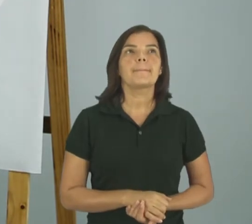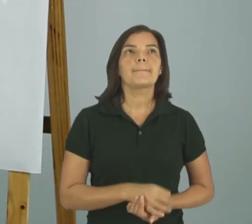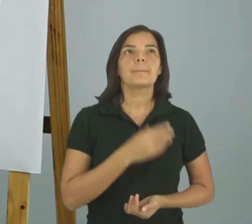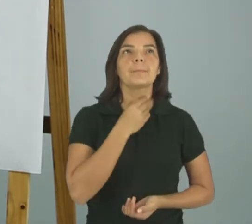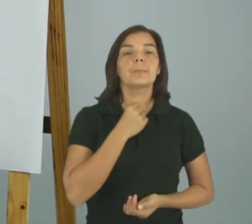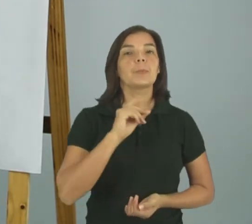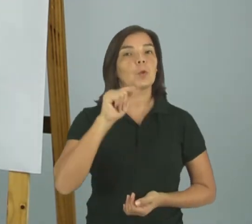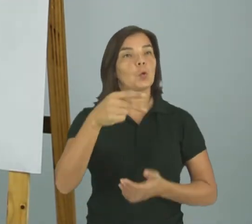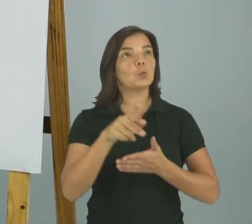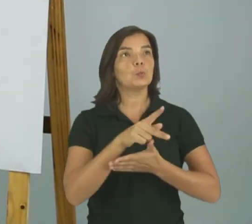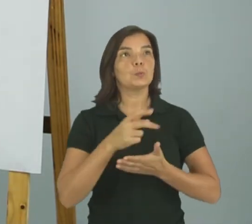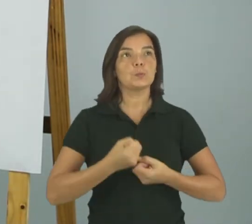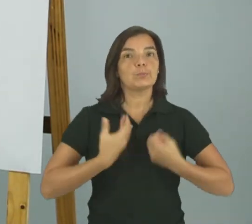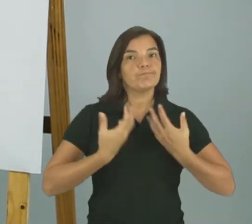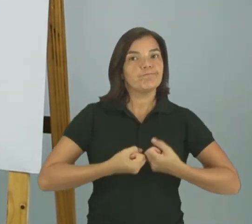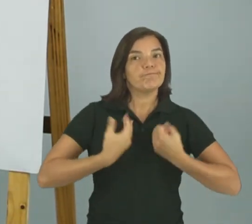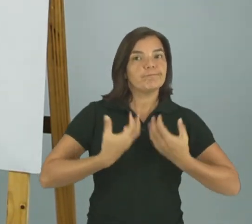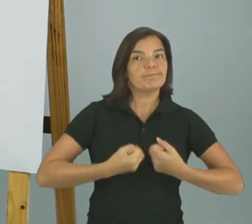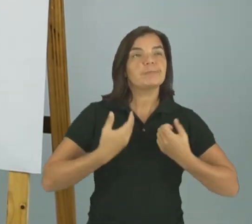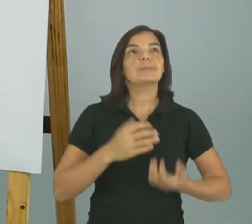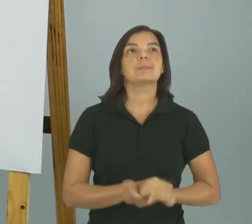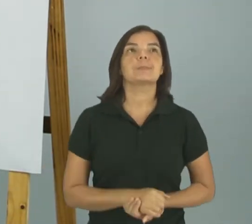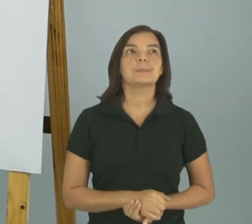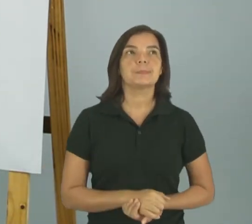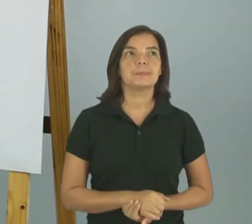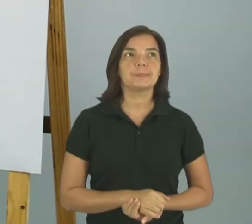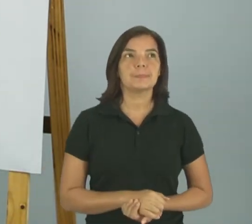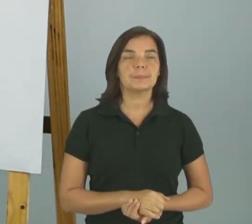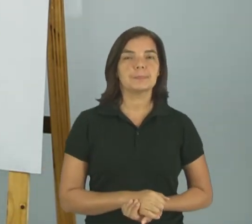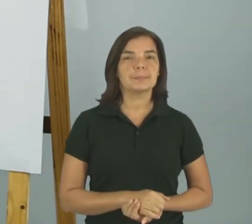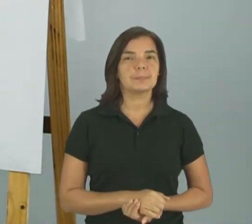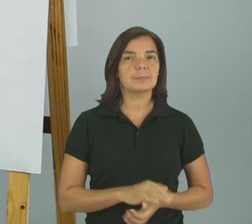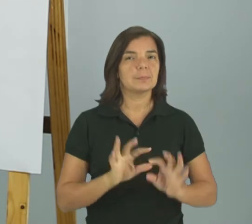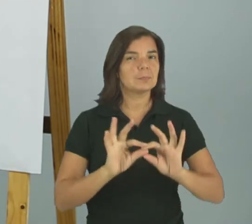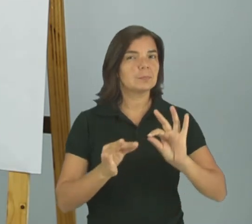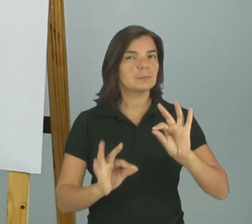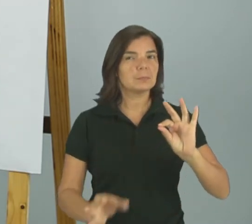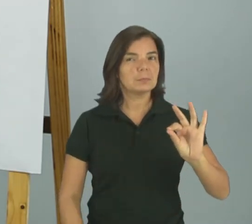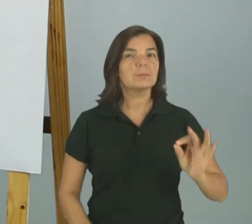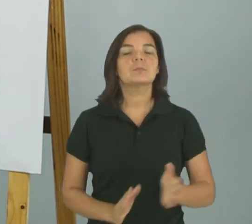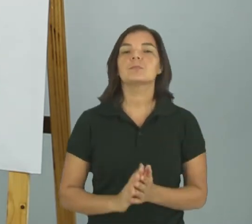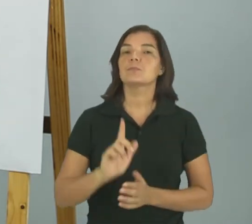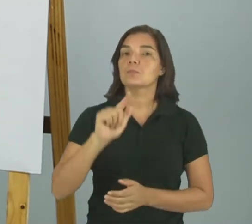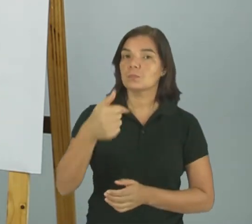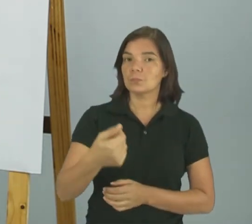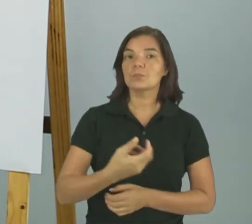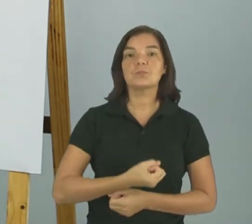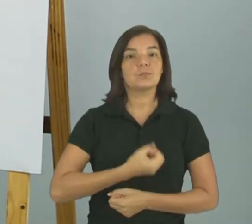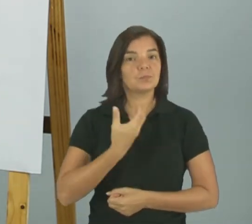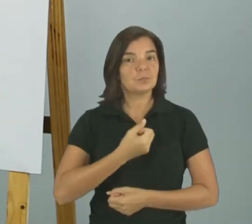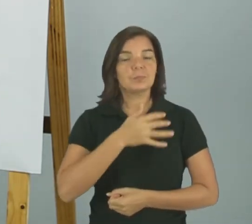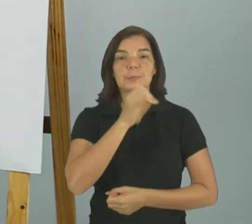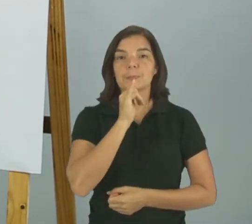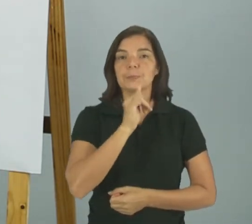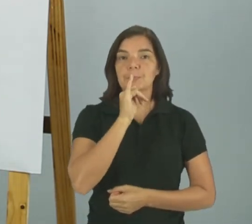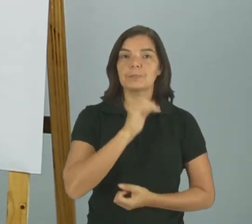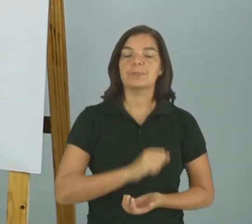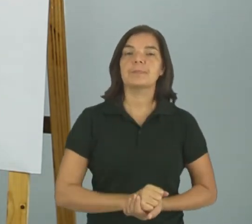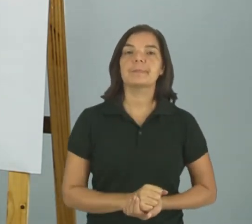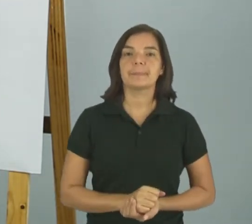Outro poema Olha só A gente vê que esse poema Ele é enorme né Outro poema Pra gente ver o exemplo aí